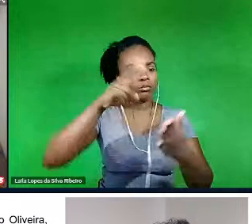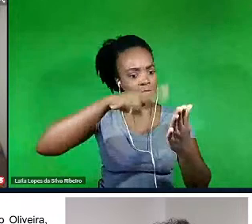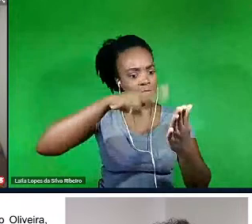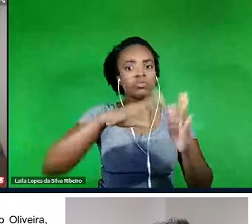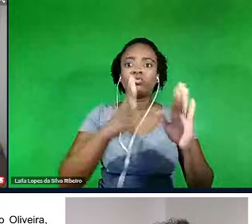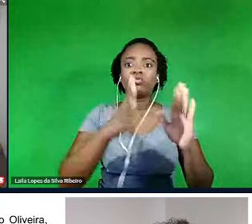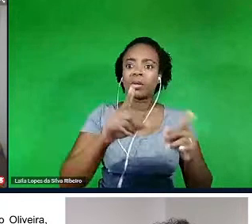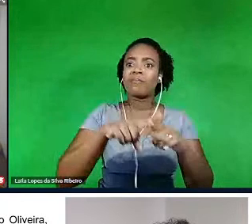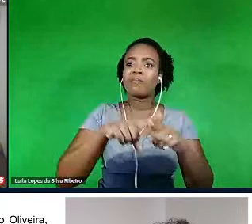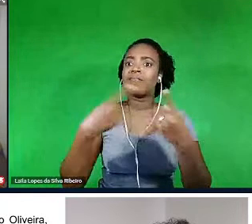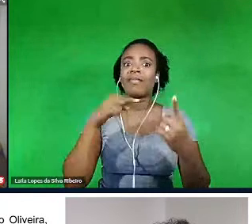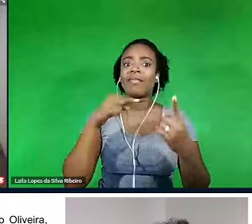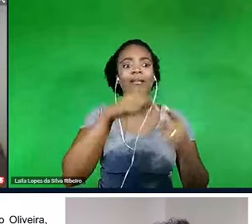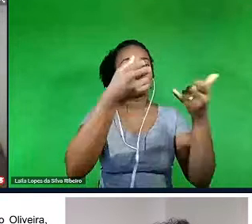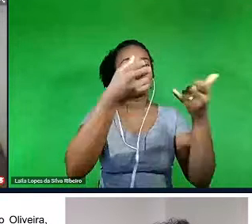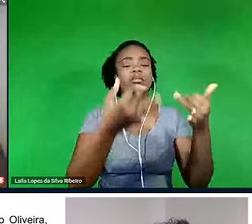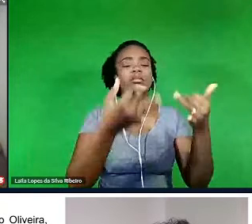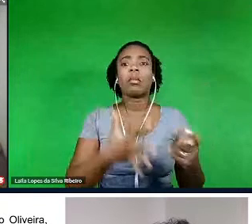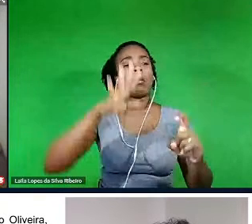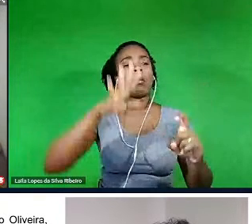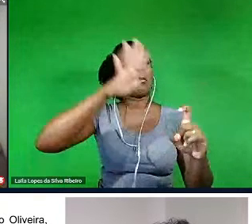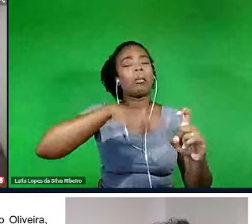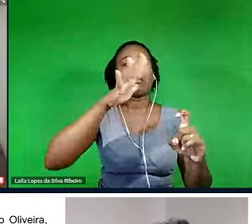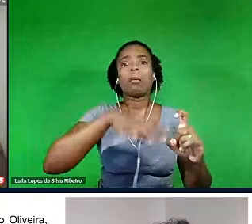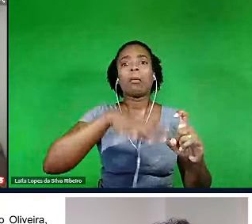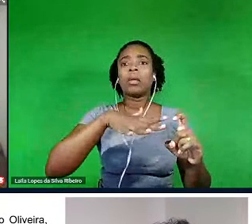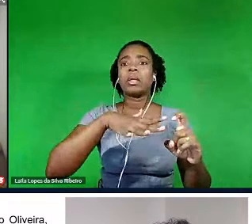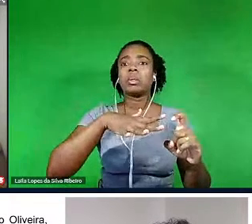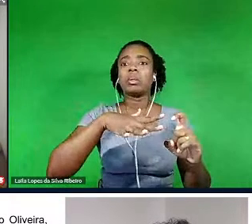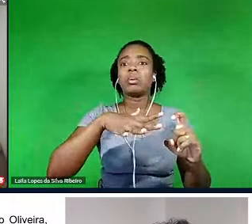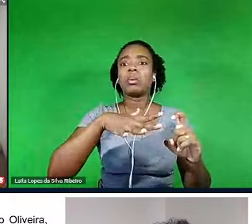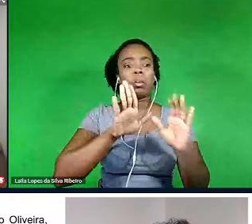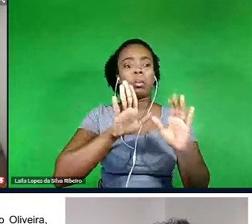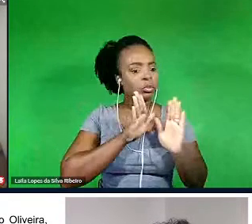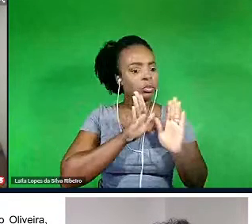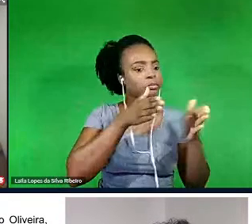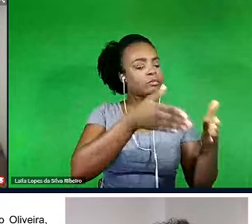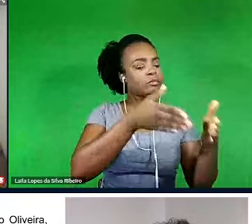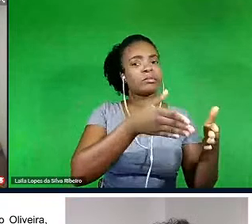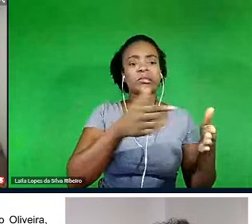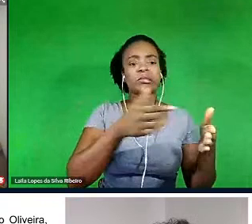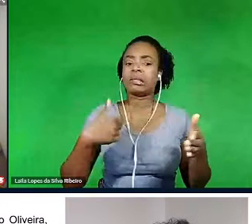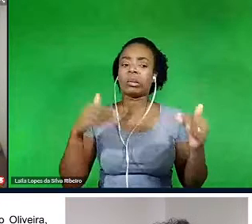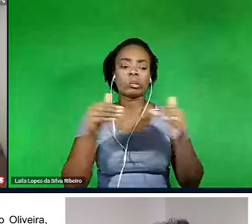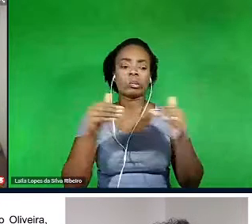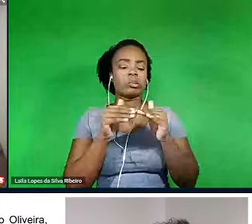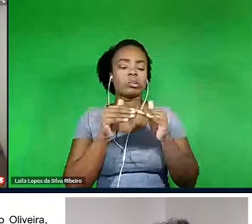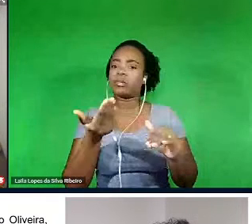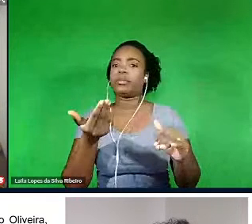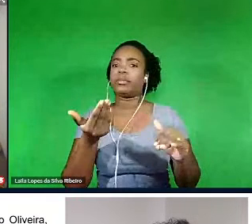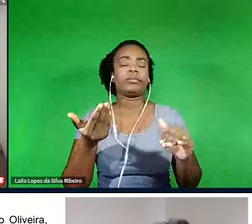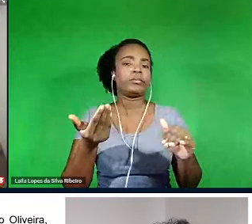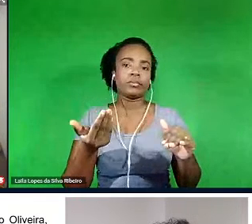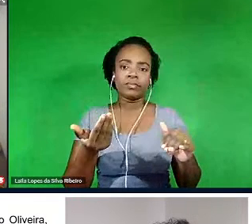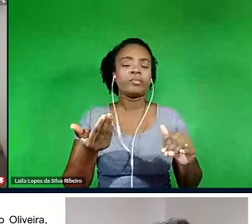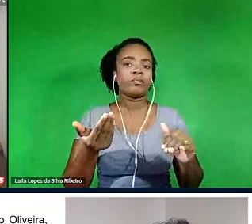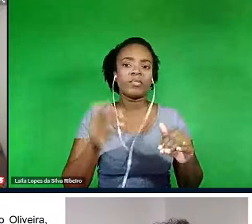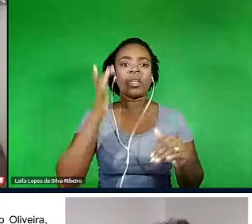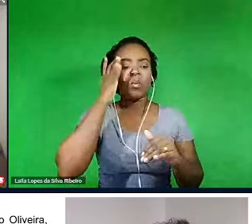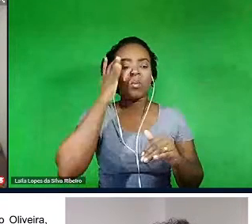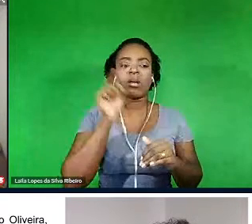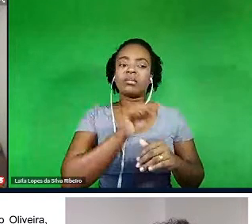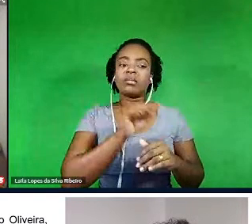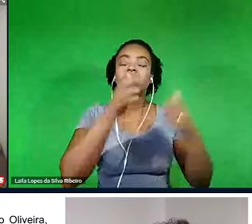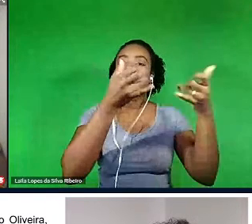qual eu, eu não, eu, eu não me coloco como leitor, né, eu acho que o Campbell, ele traz uma ideia de que o mito,